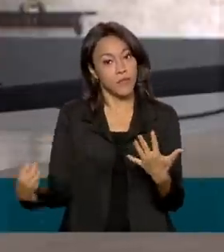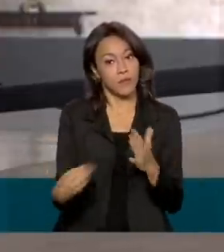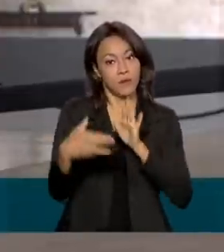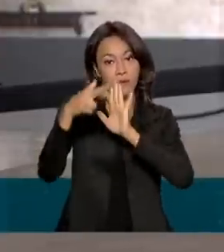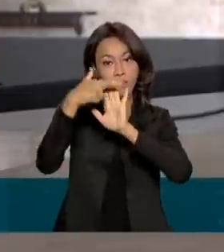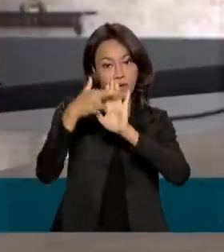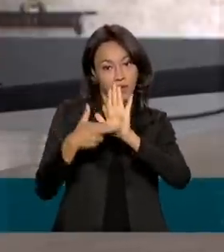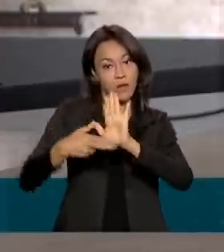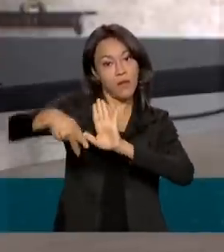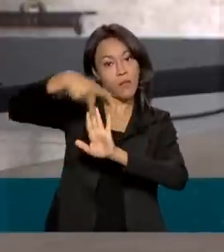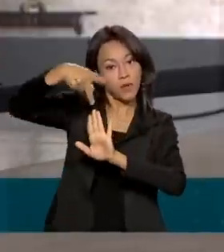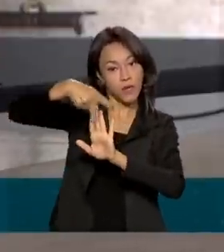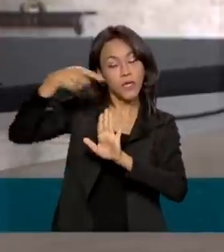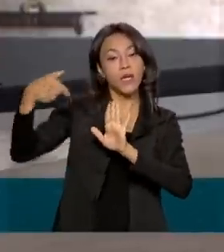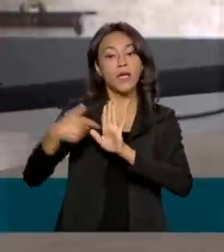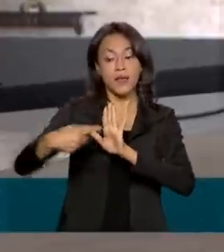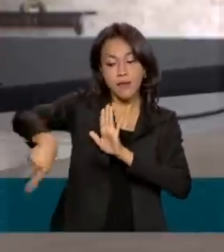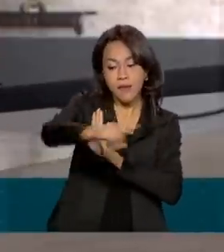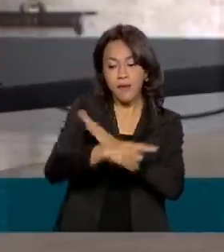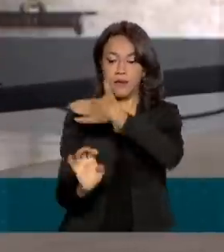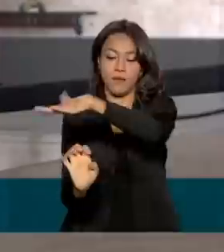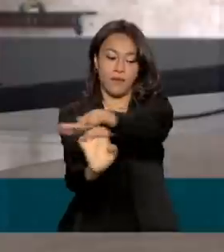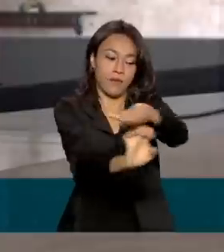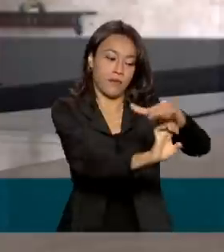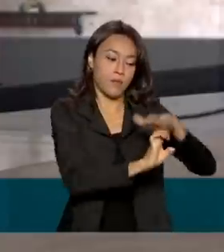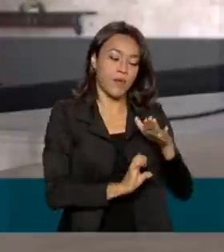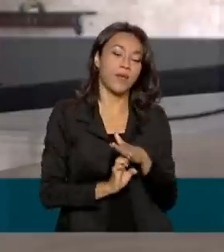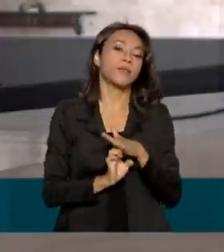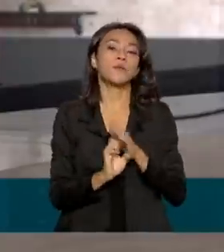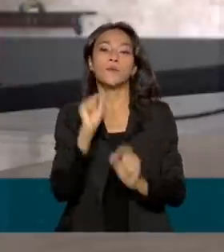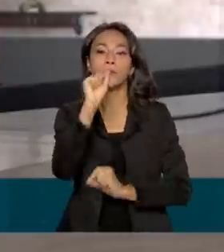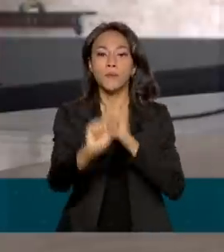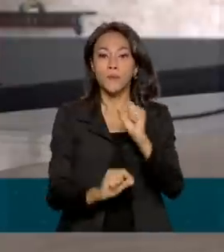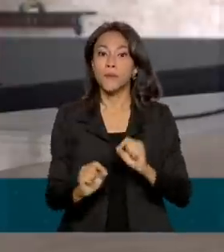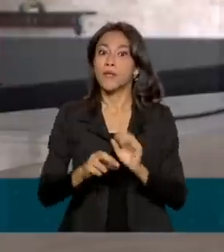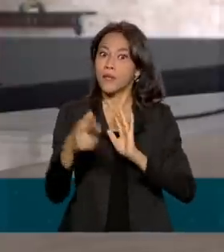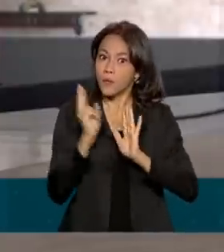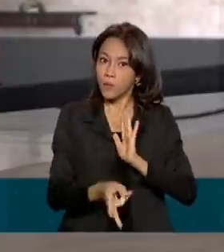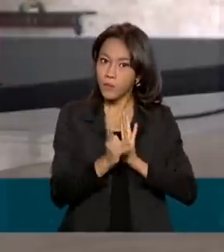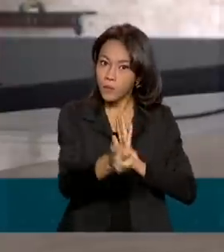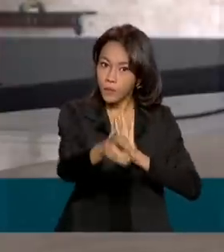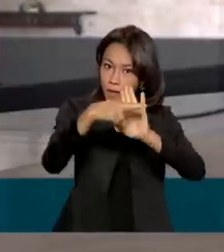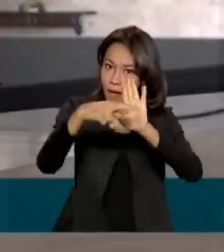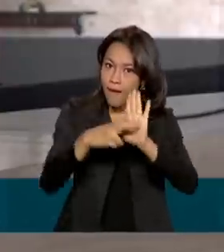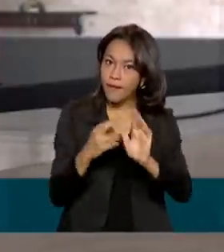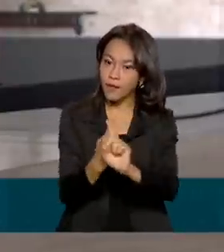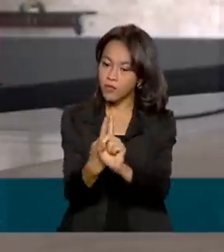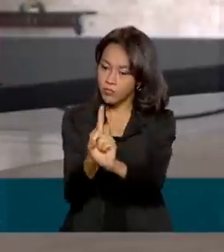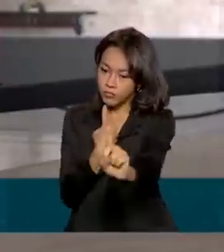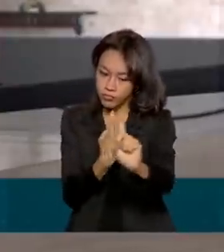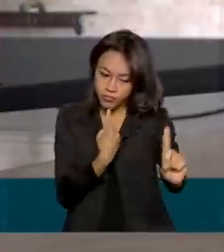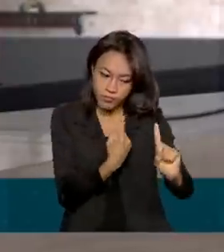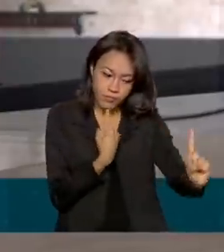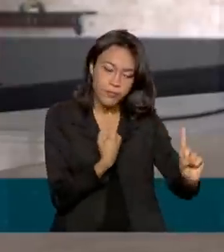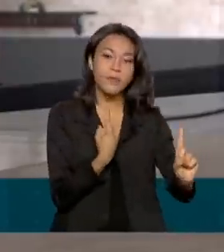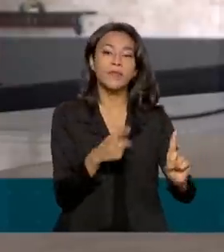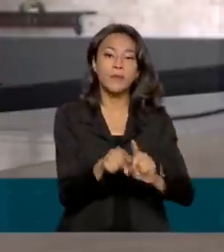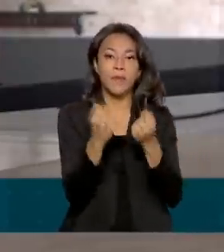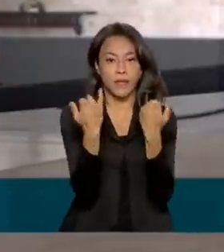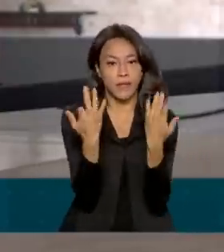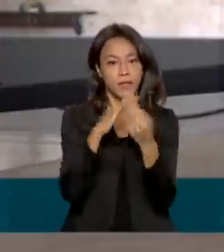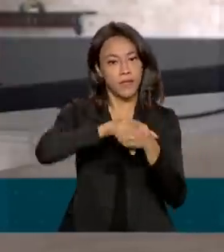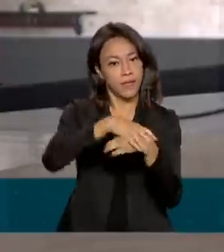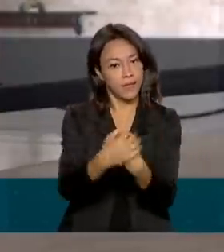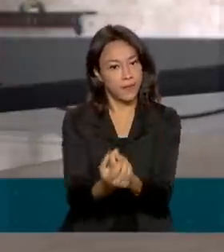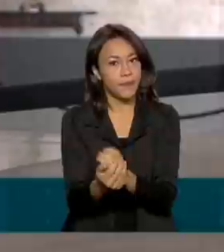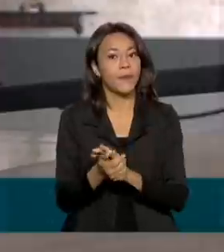recomenda que as empresas devem continuar a adotar medidas de distanciamento e higienização do local de trabalho. Elas podem